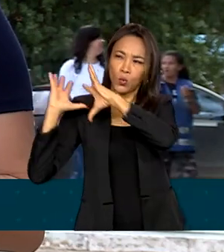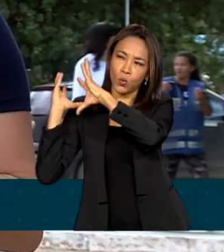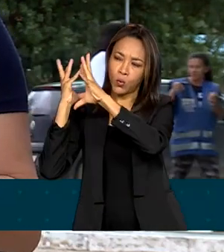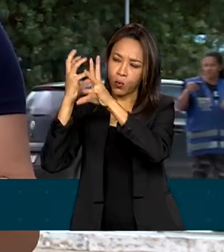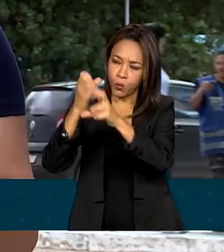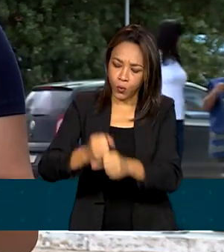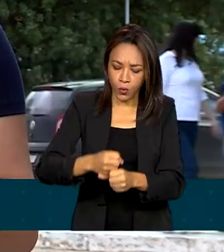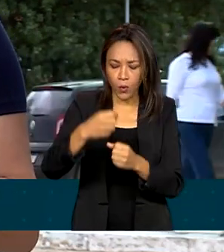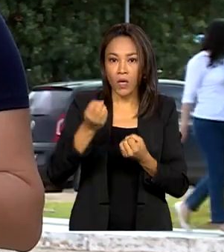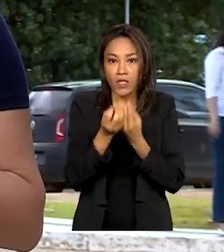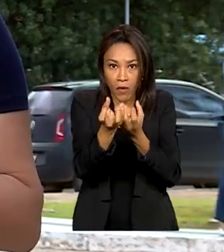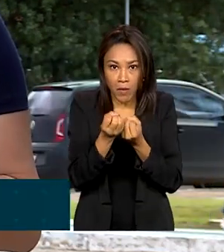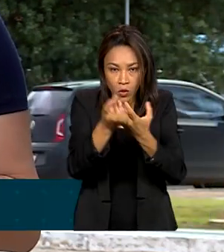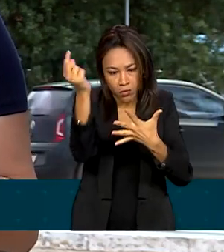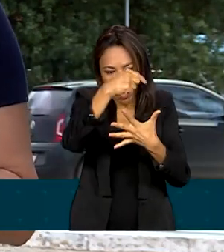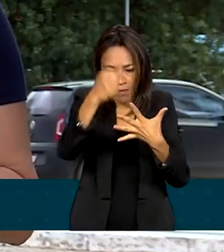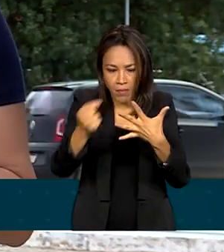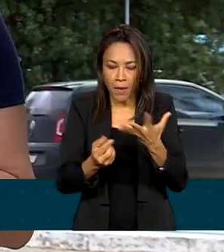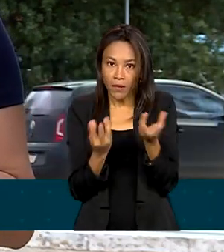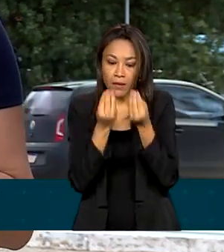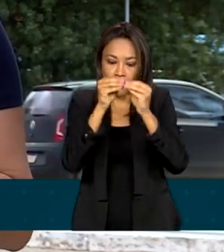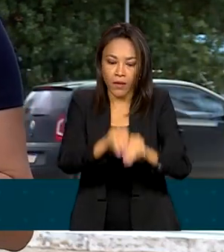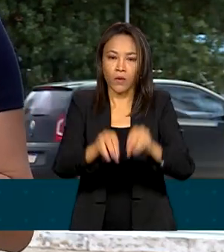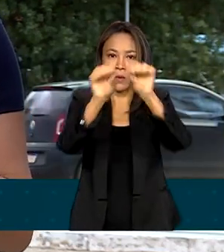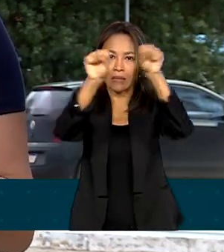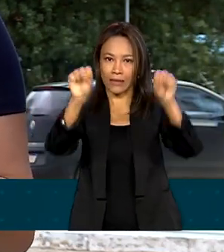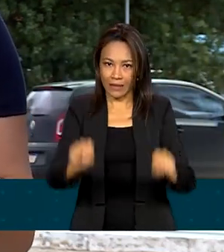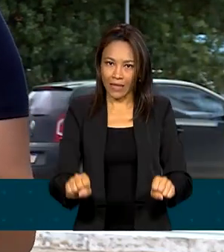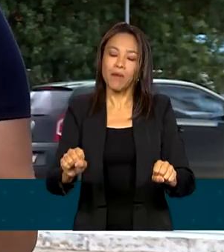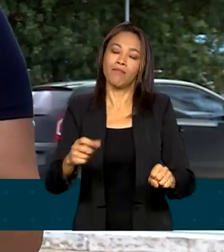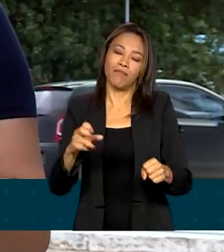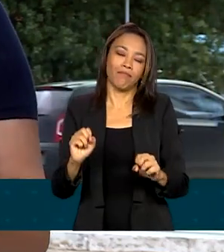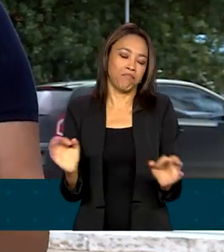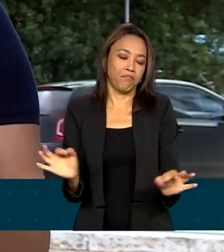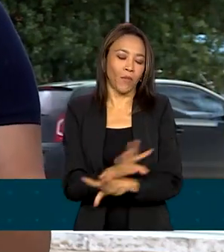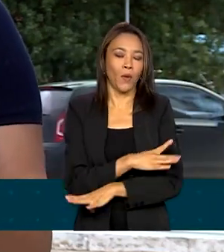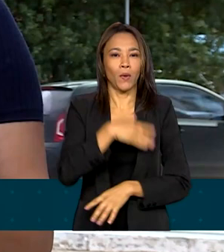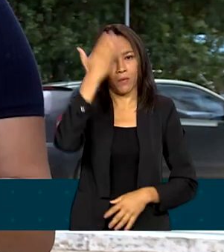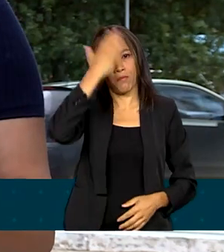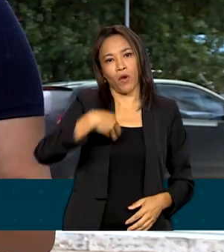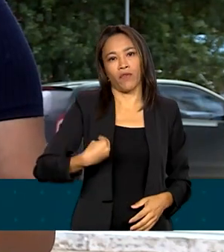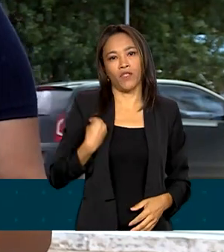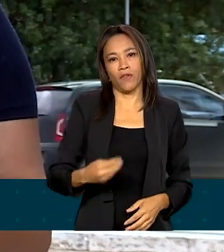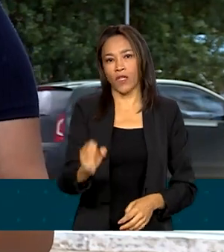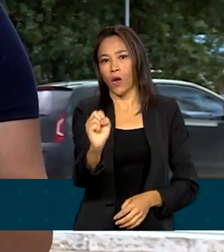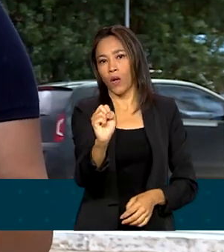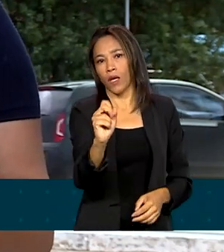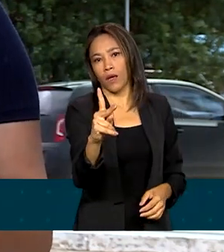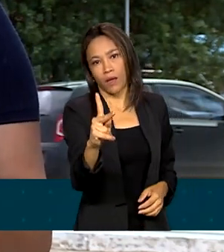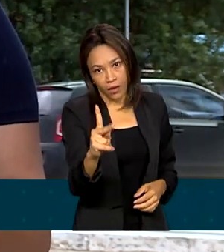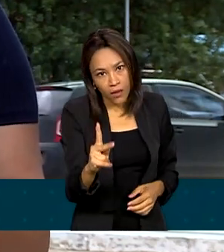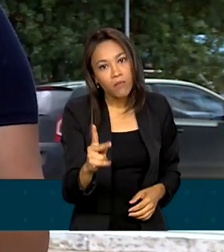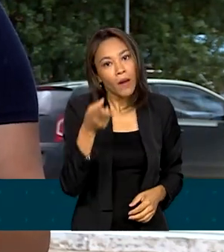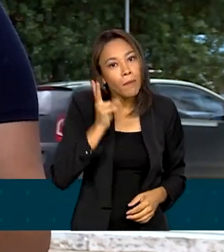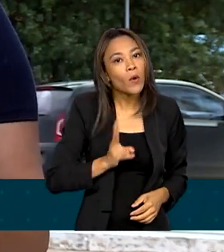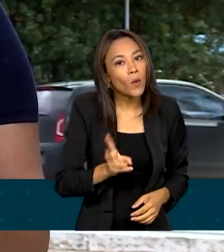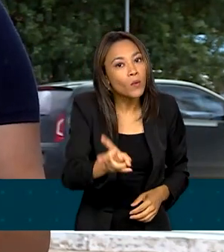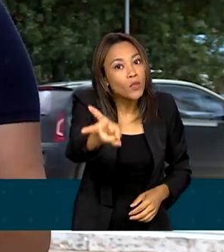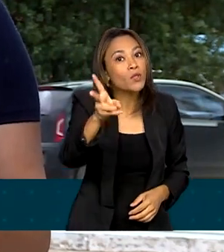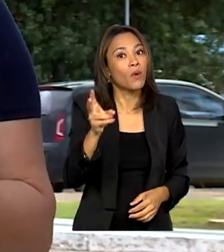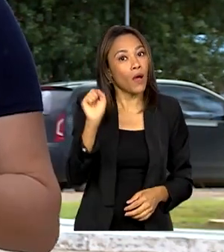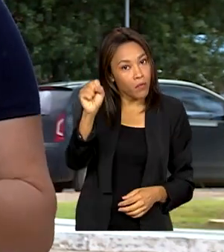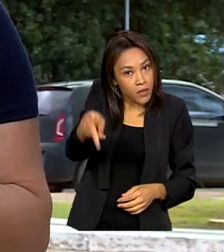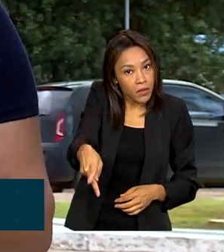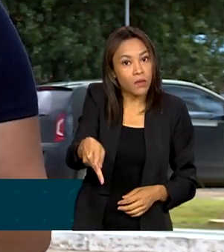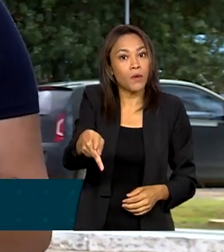do ano for suficiente, o sistema considerará a prova de vida realizada, garantindo a manutenção do benefício até